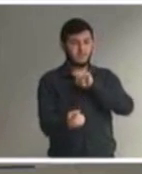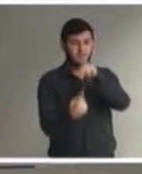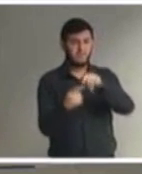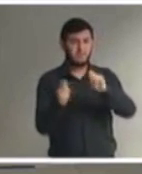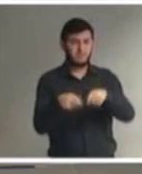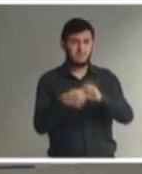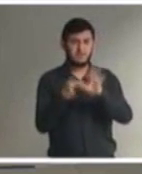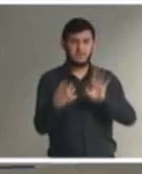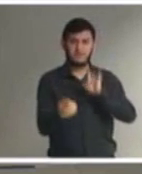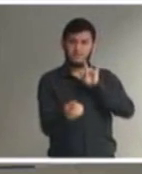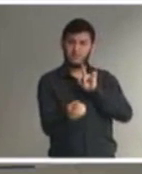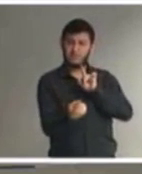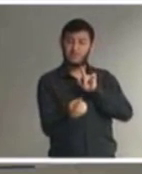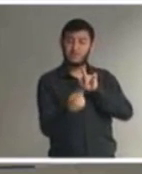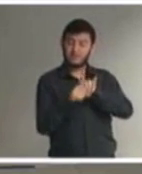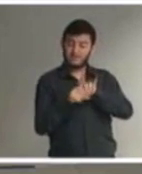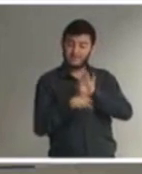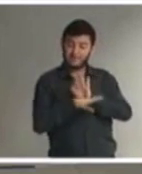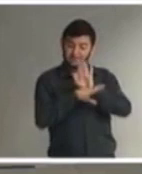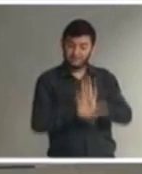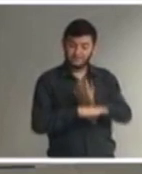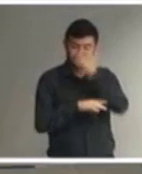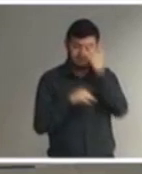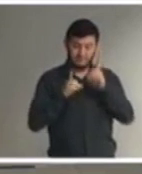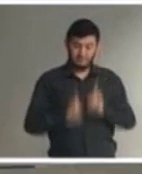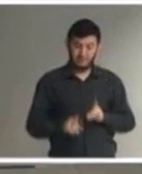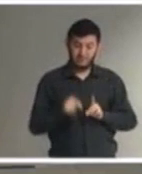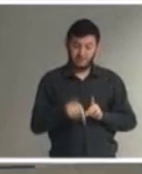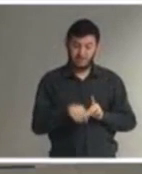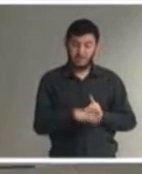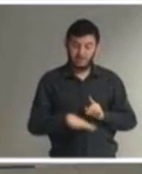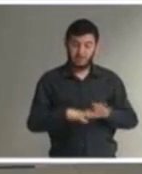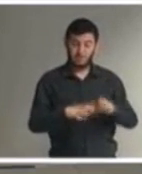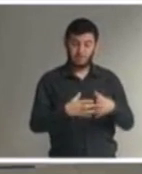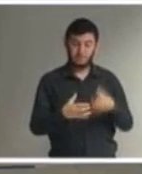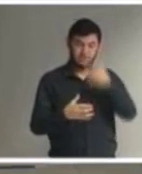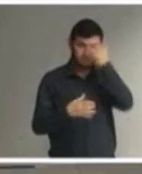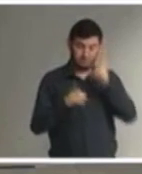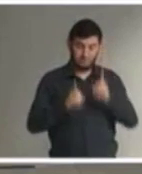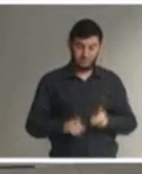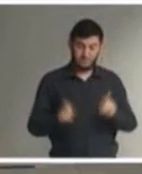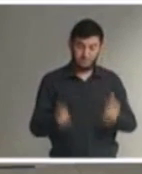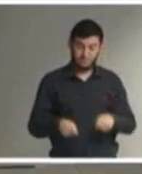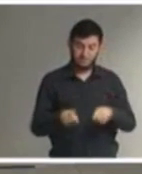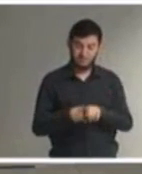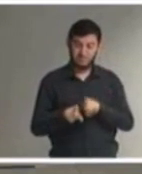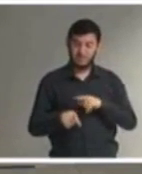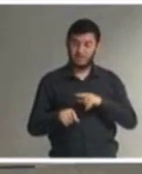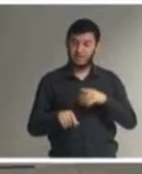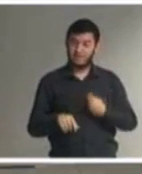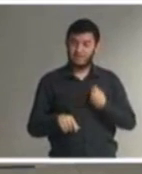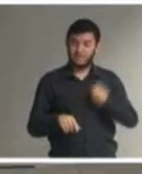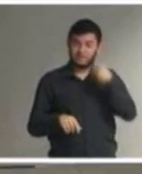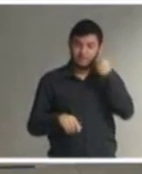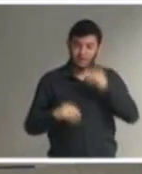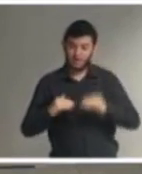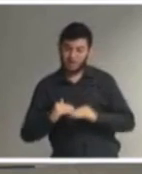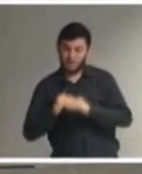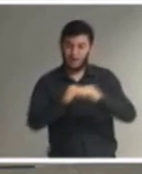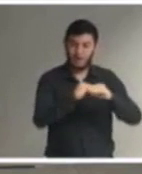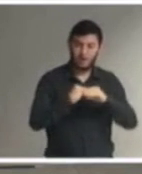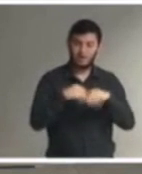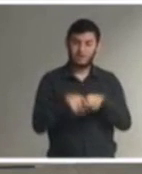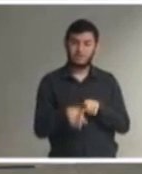efetivamente a pessoa com deficiência possa em igualdade de oportunidade das pessoas sem deficiência ter acesso ao